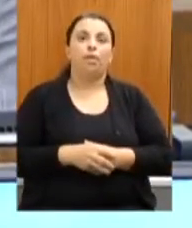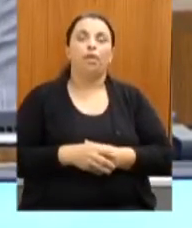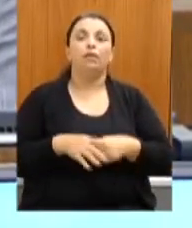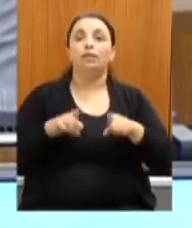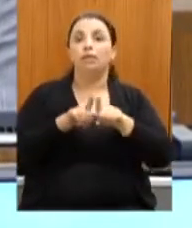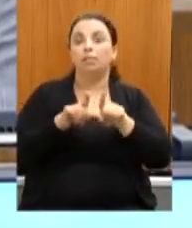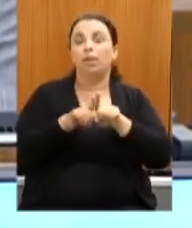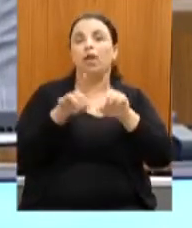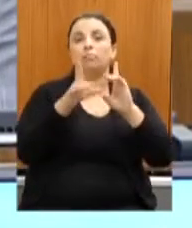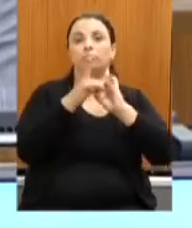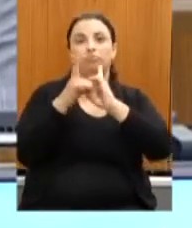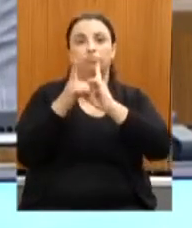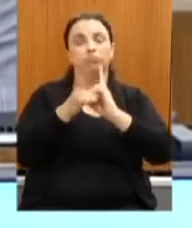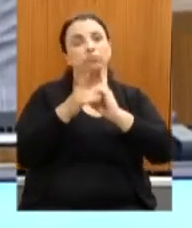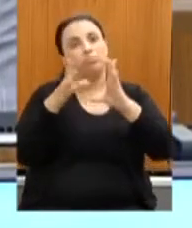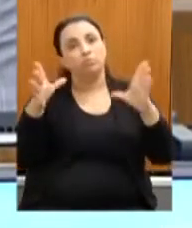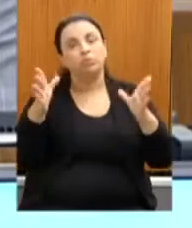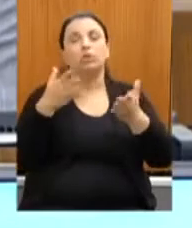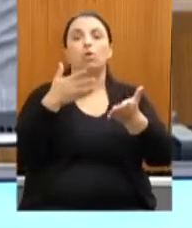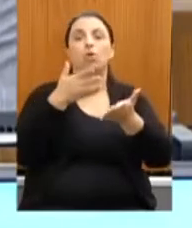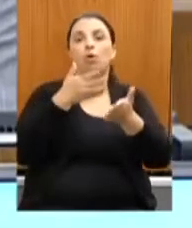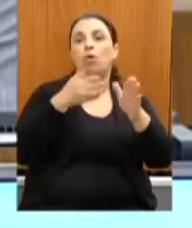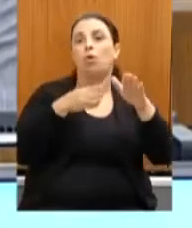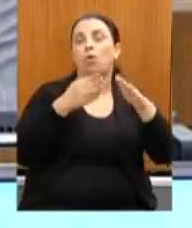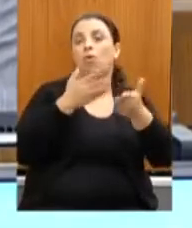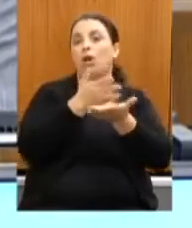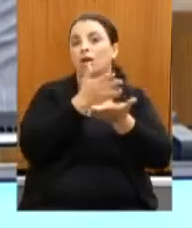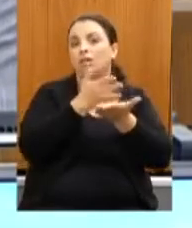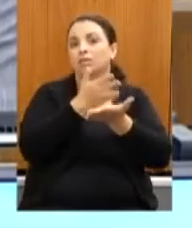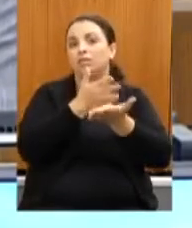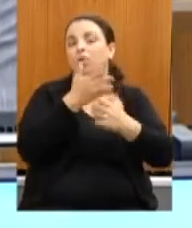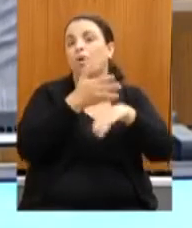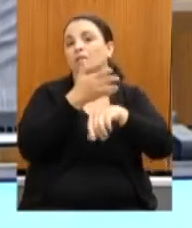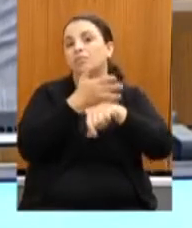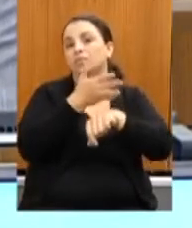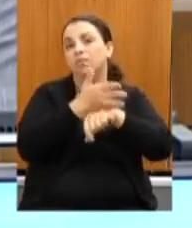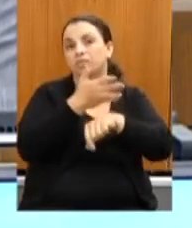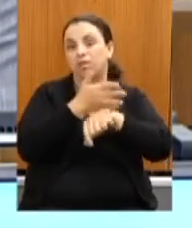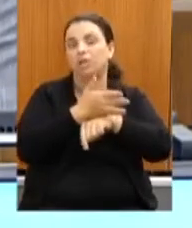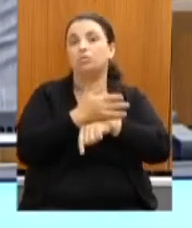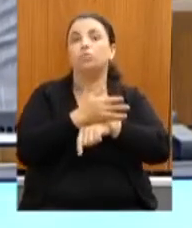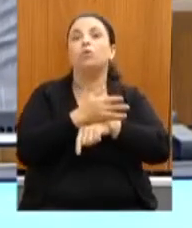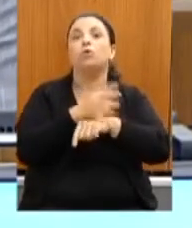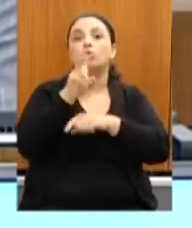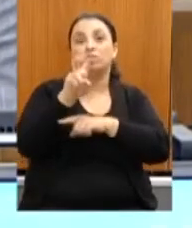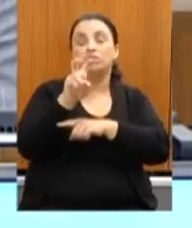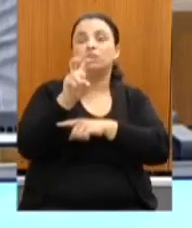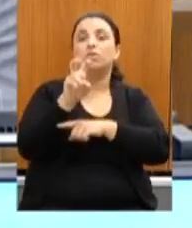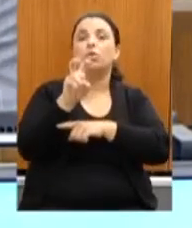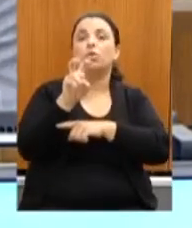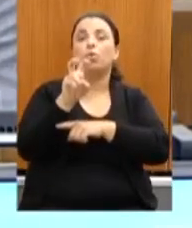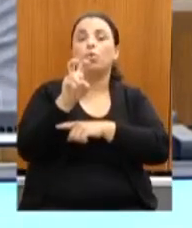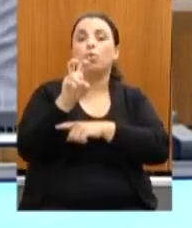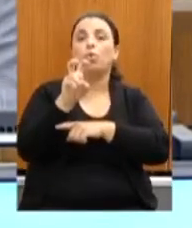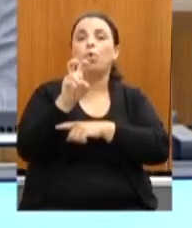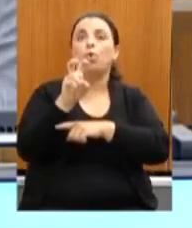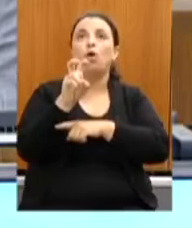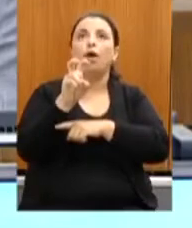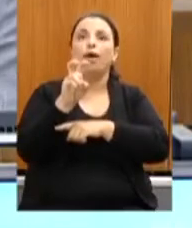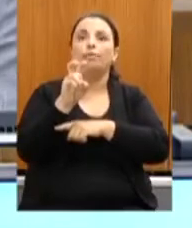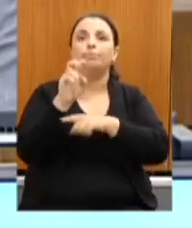democratização do acesso, obviamente, nós criamos e disponibilizamos cinco canais de música via streaming.